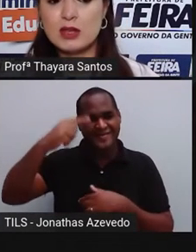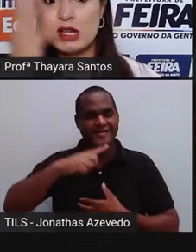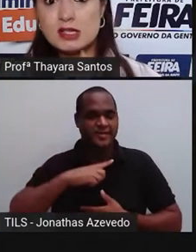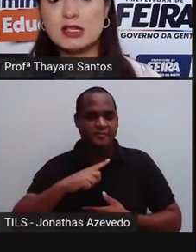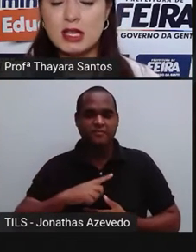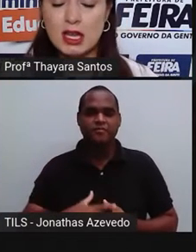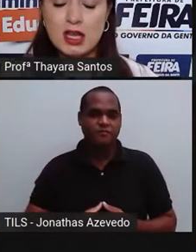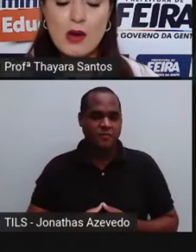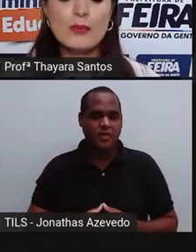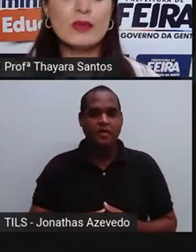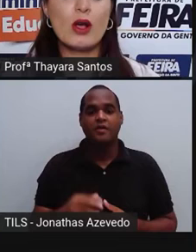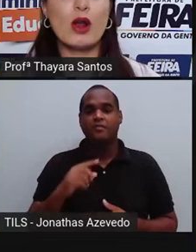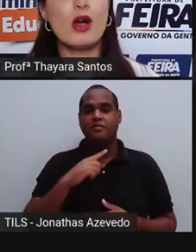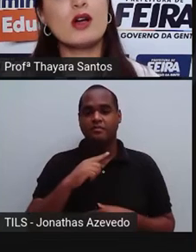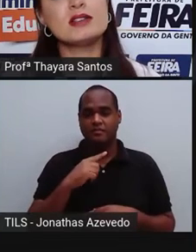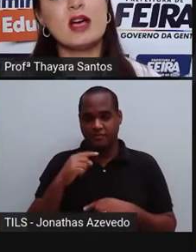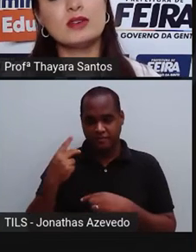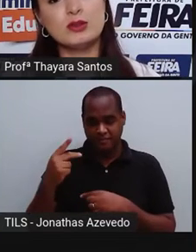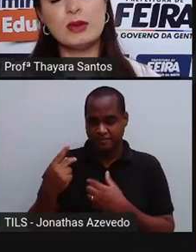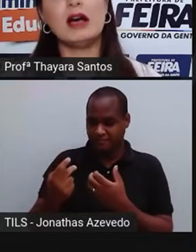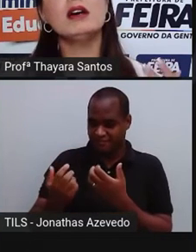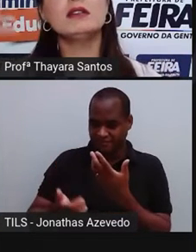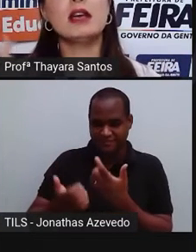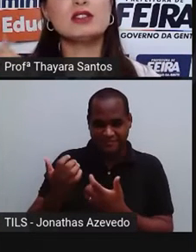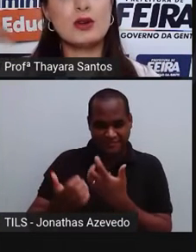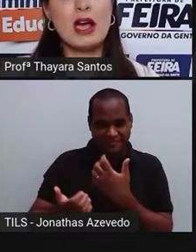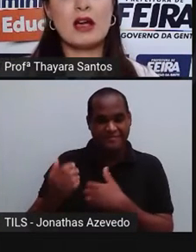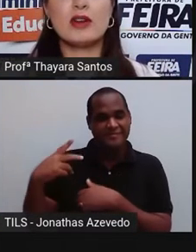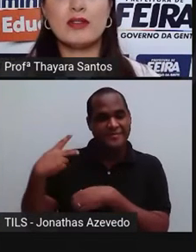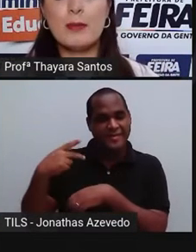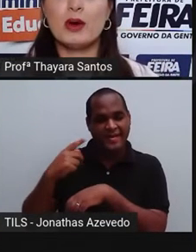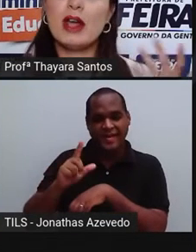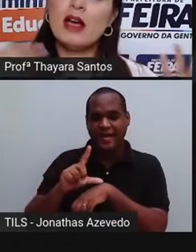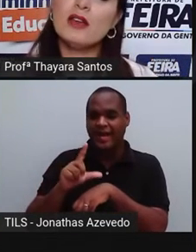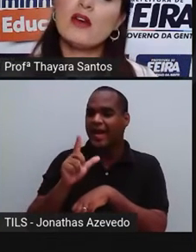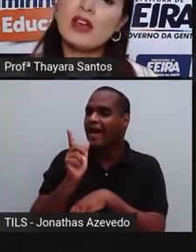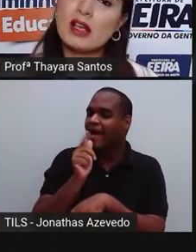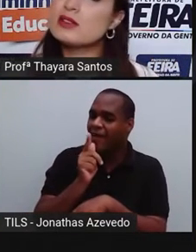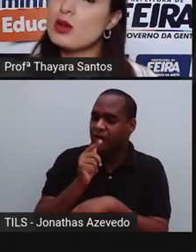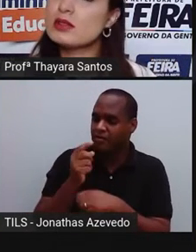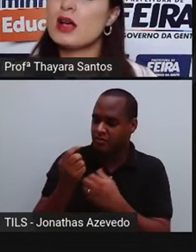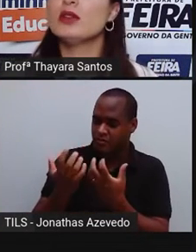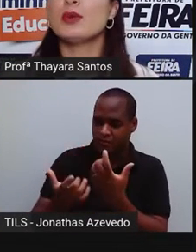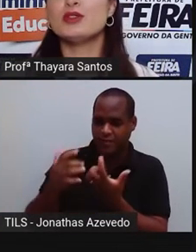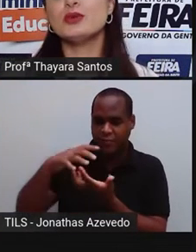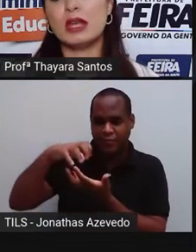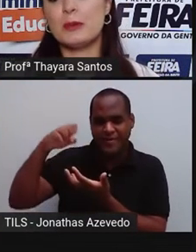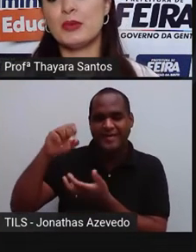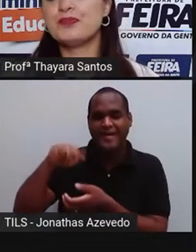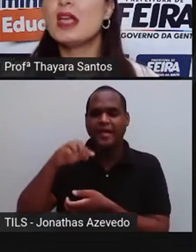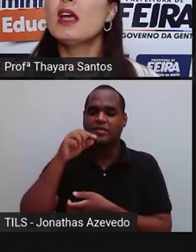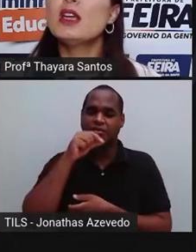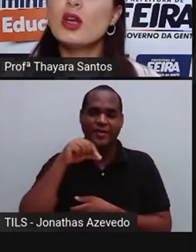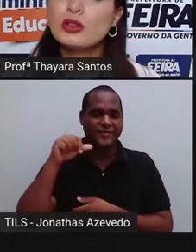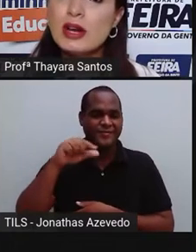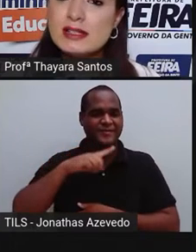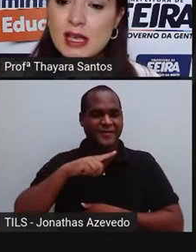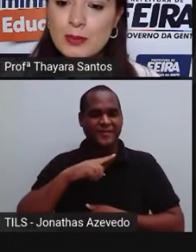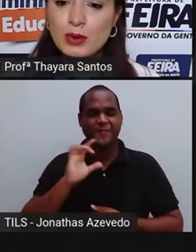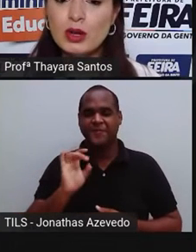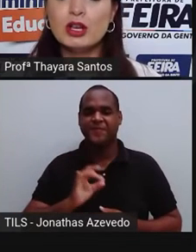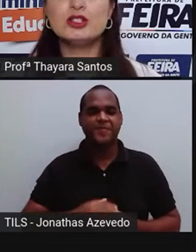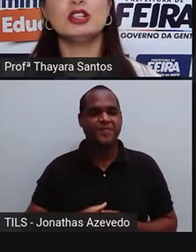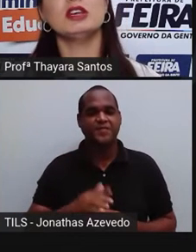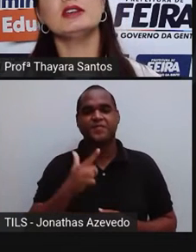espaço que eles criam, colocam essa água do mar, deixam a água evaporar e vai ficar só o sal depois de um tempo. E outro